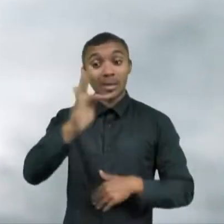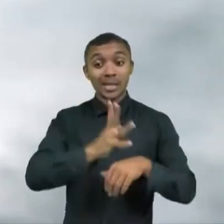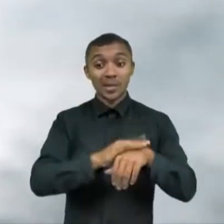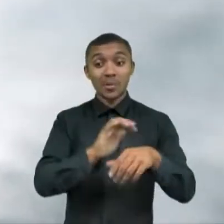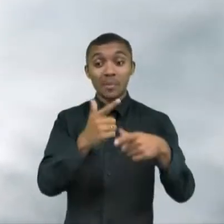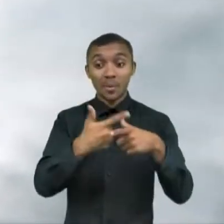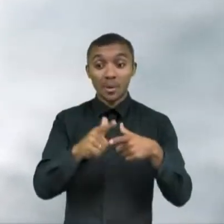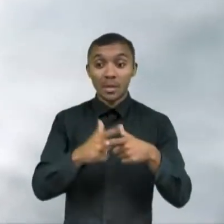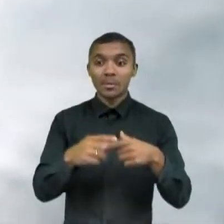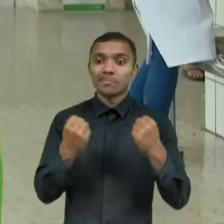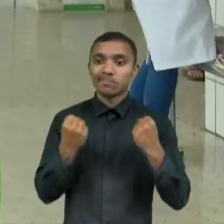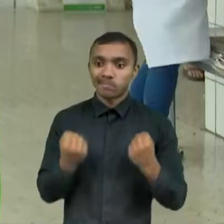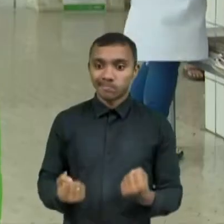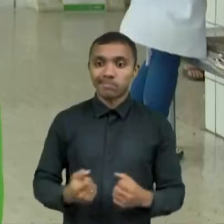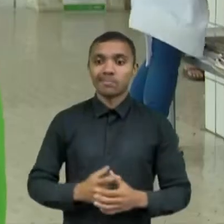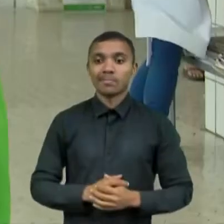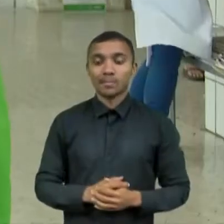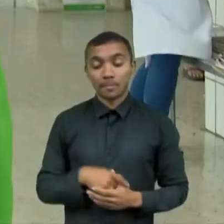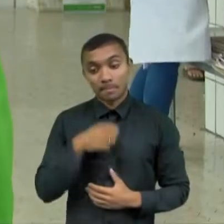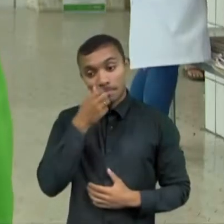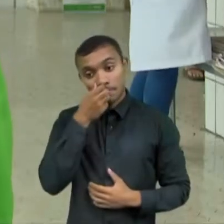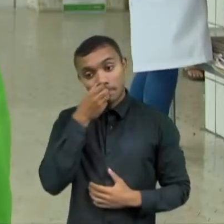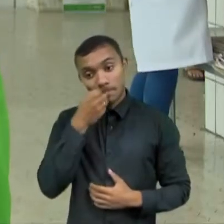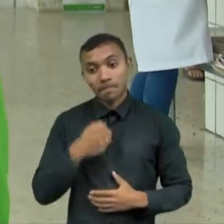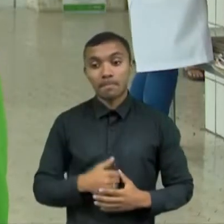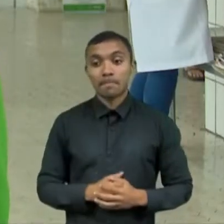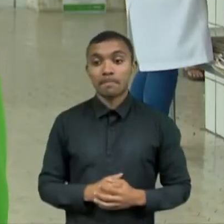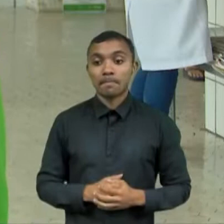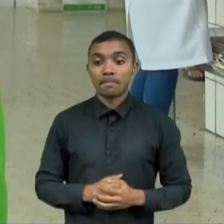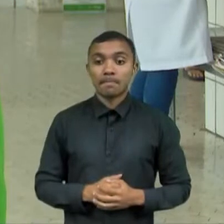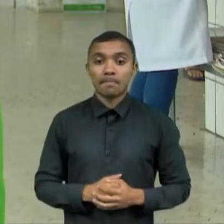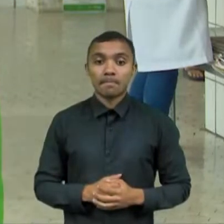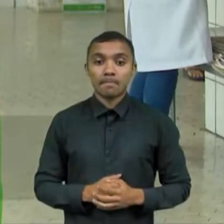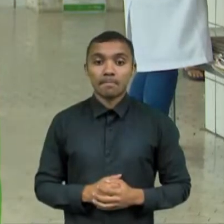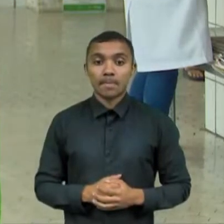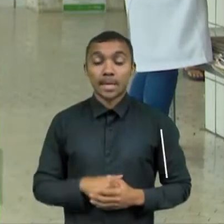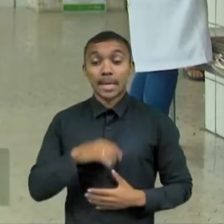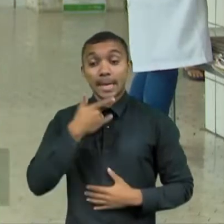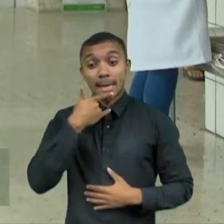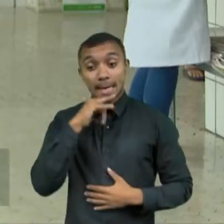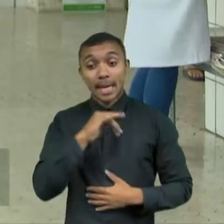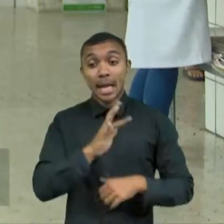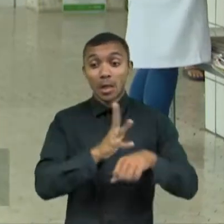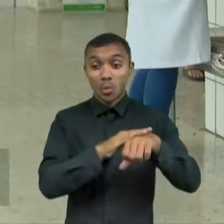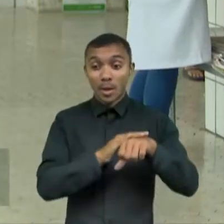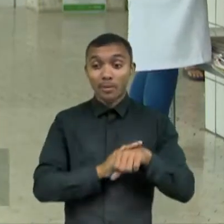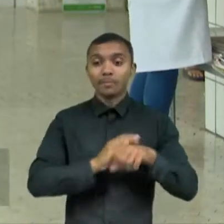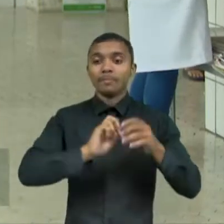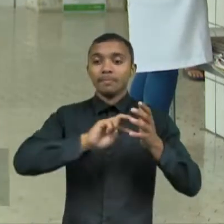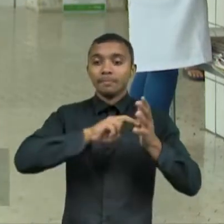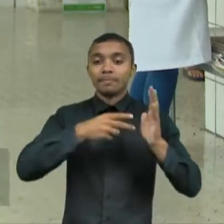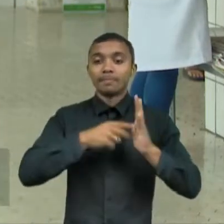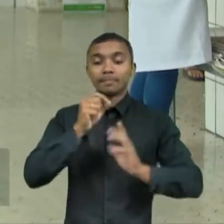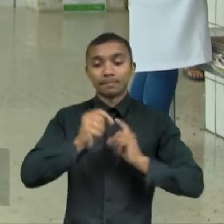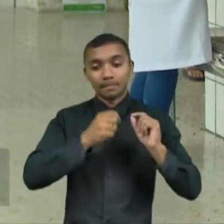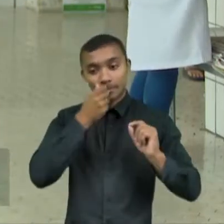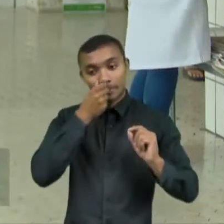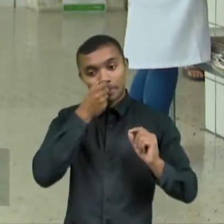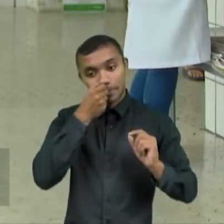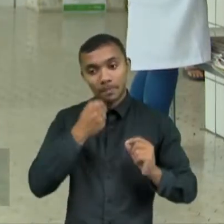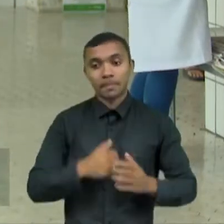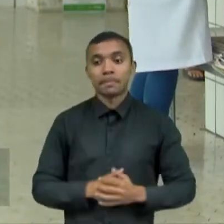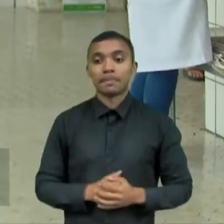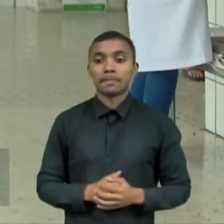irreversíveis no bebê. A síndrome do alcoolismo fetal é uma das grandes responsáveis pela recomendação do zero álcool na